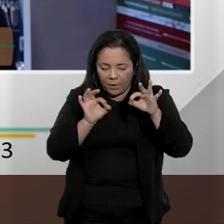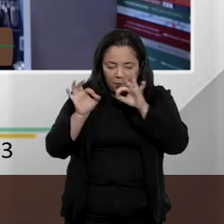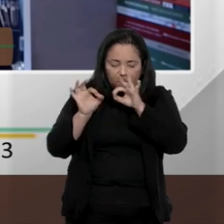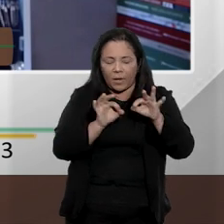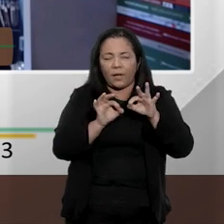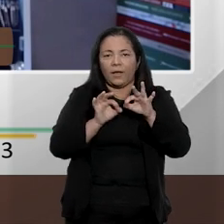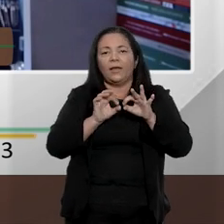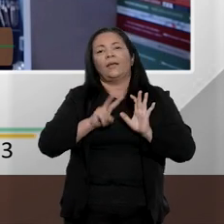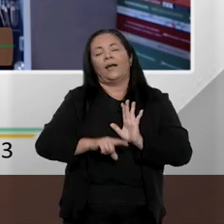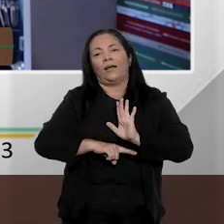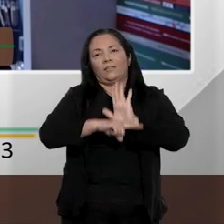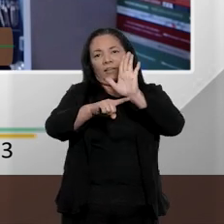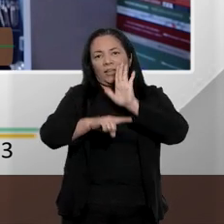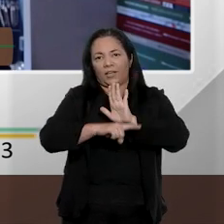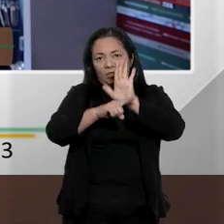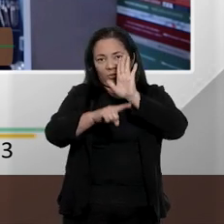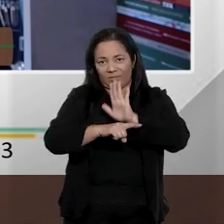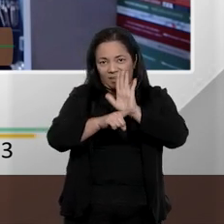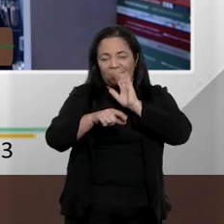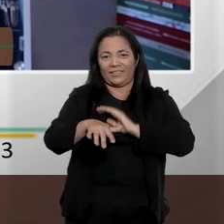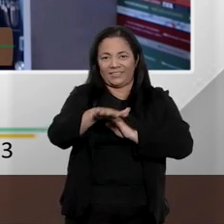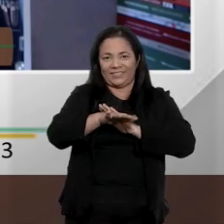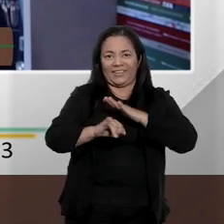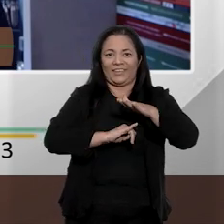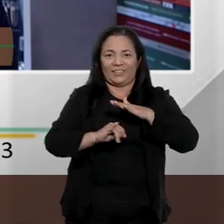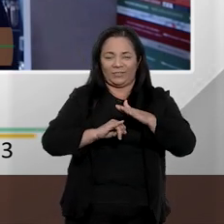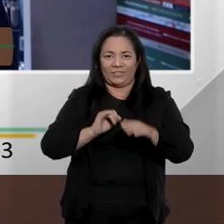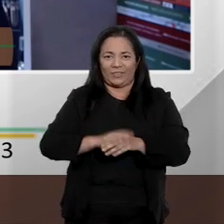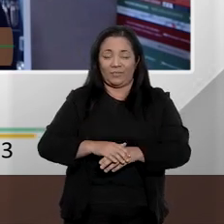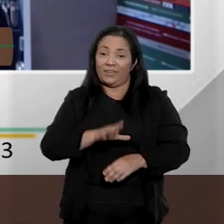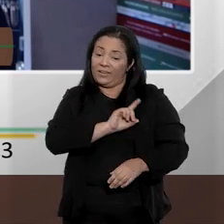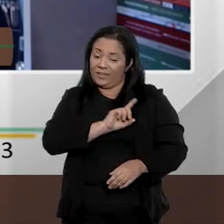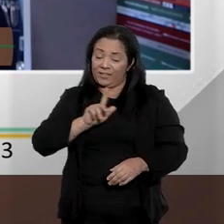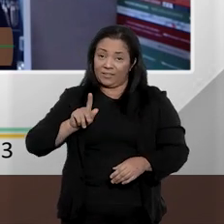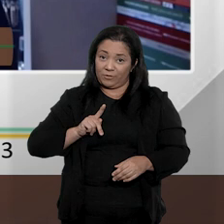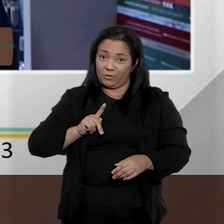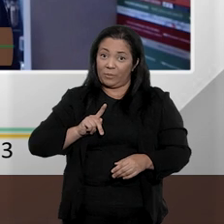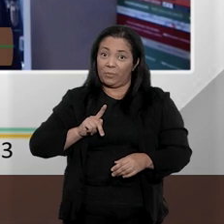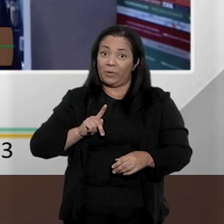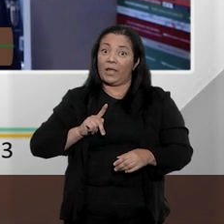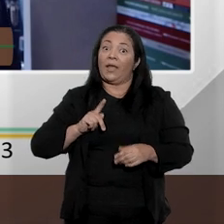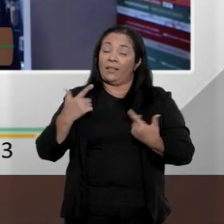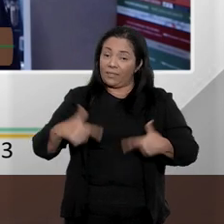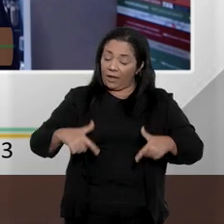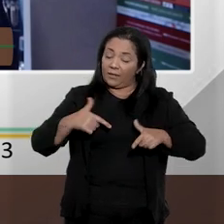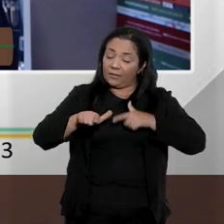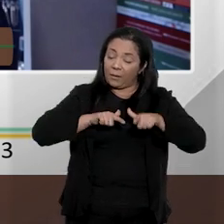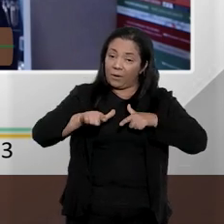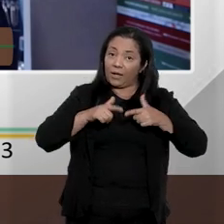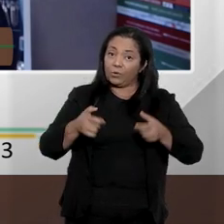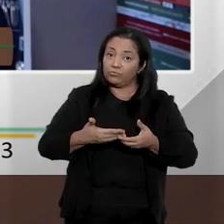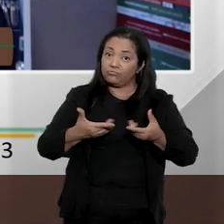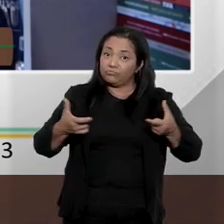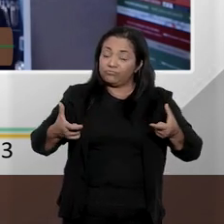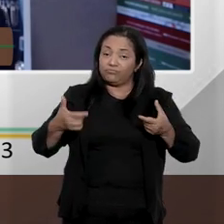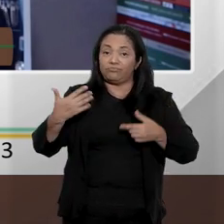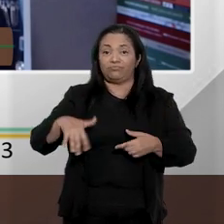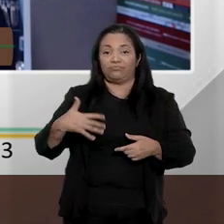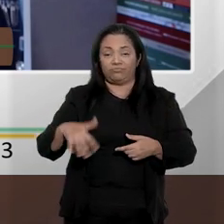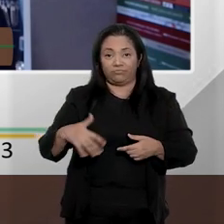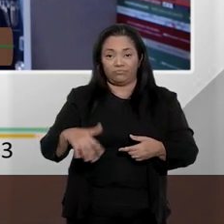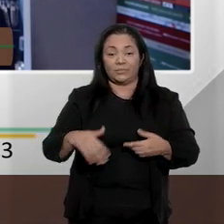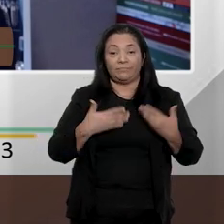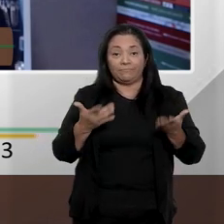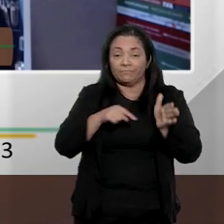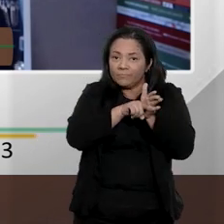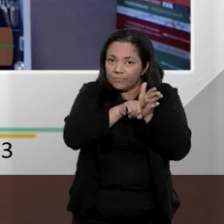para a instituição Defensoria Pública por conta da demanda, por conta da demanda que é ali atendida. Essas